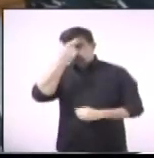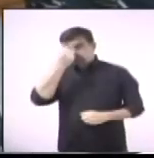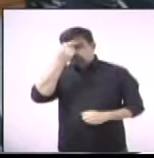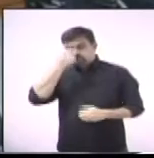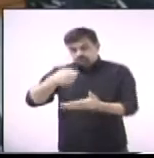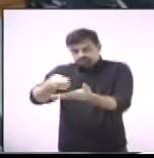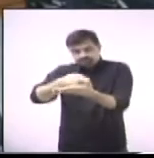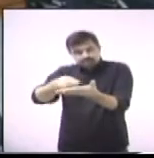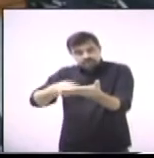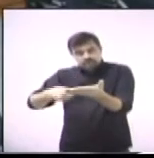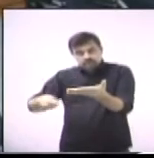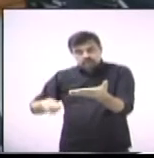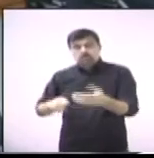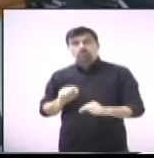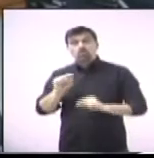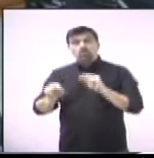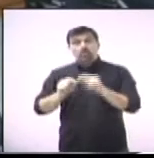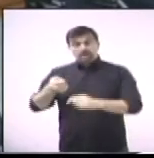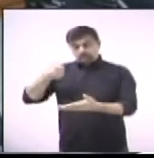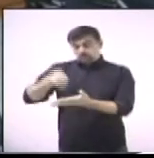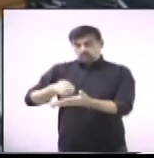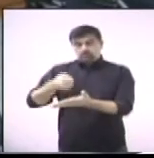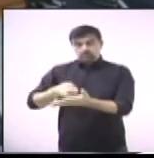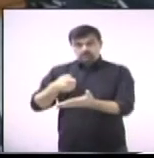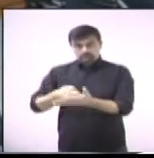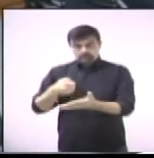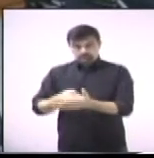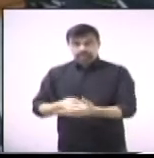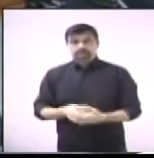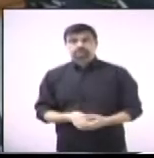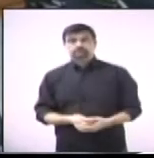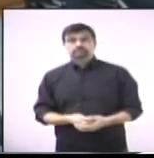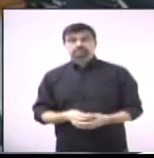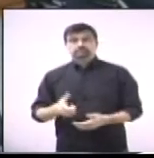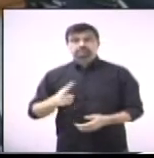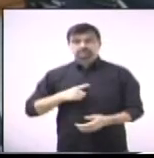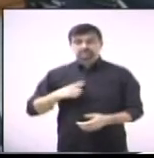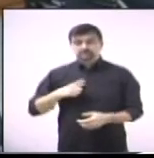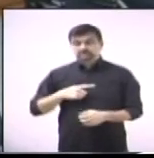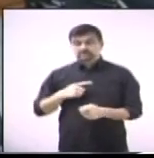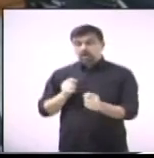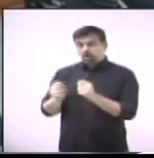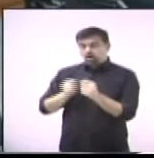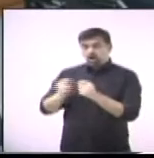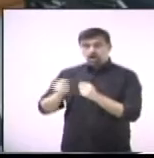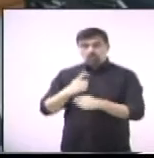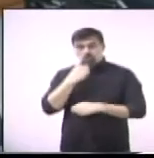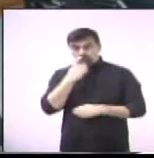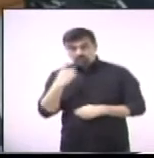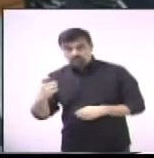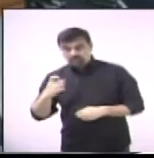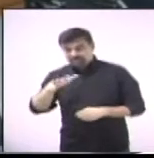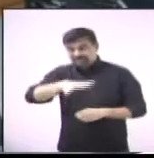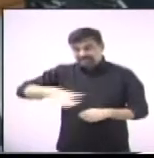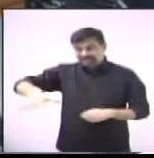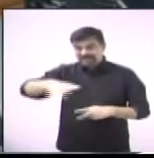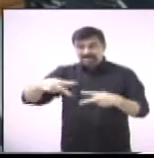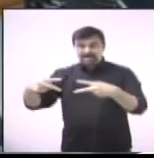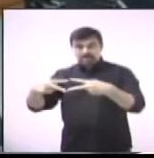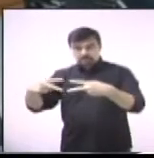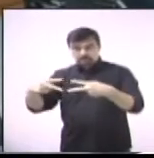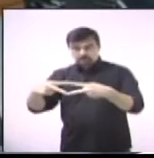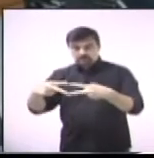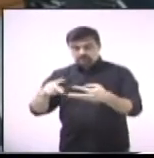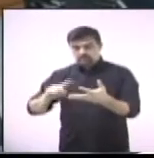Rodrigues, que dispõem sobre a obrigatoriedade e monitoramento de odores e sua divulgação no município de Paulínia